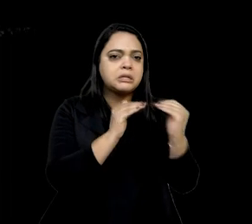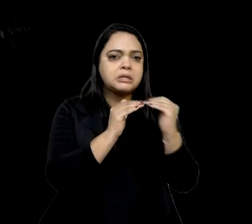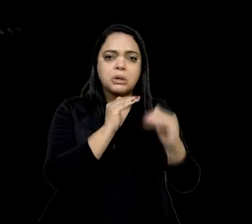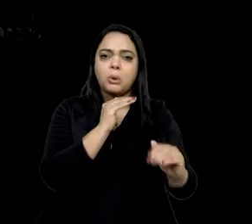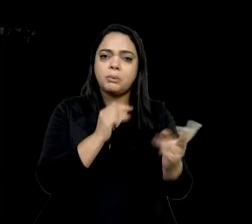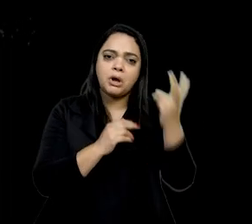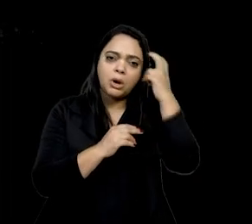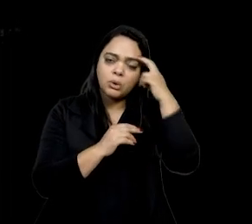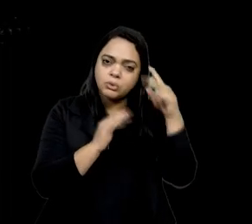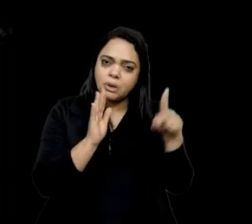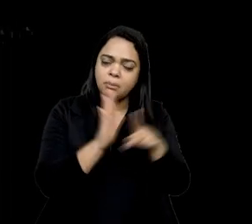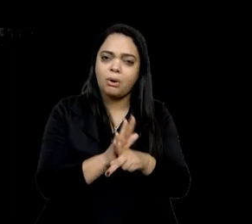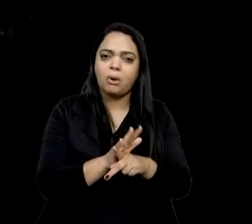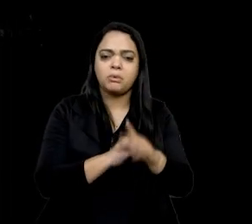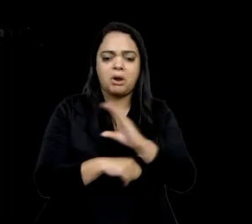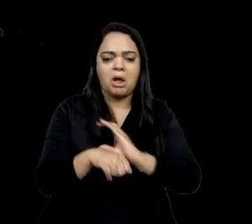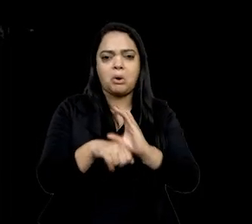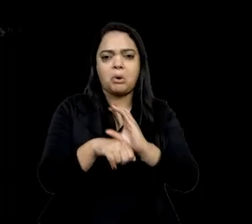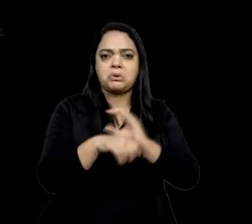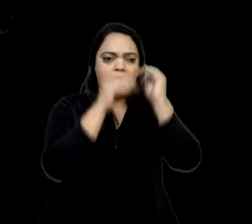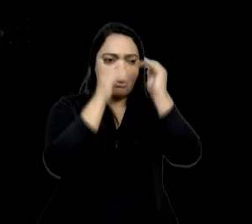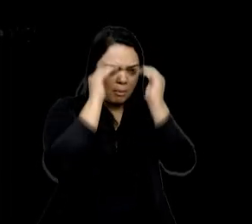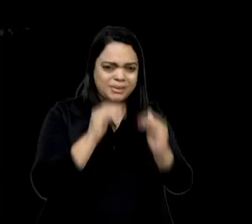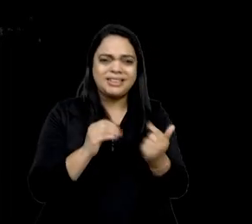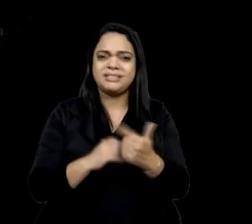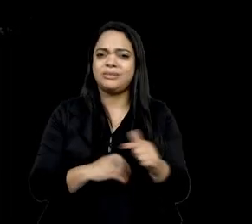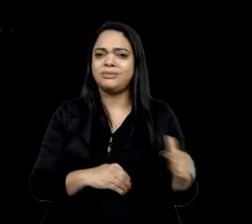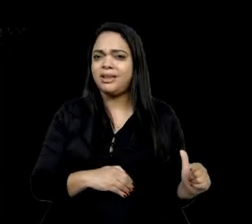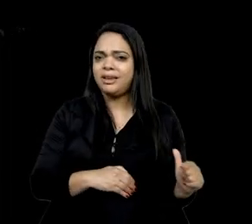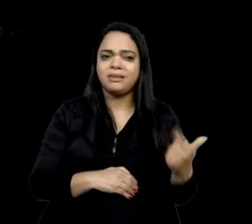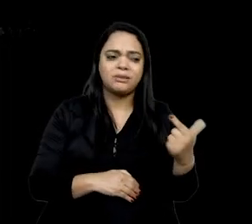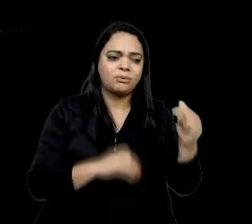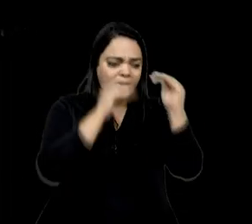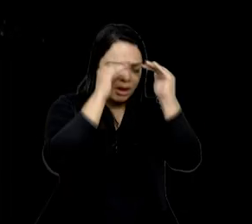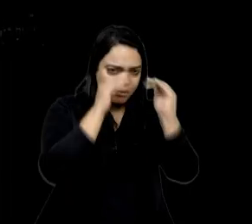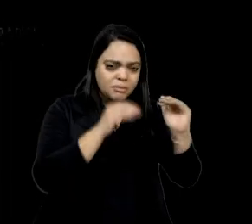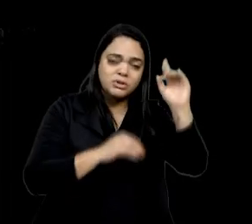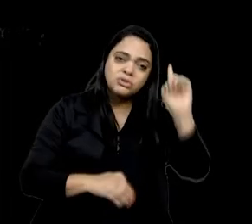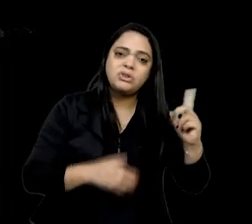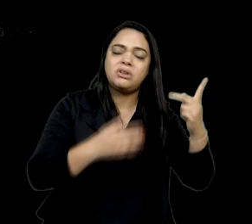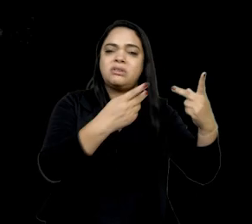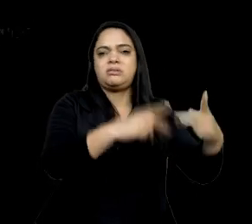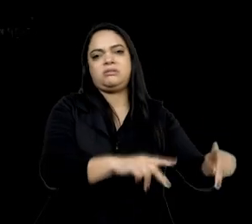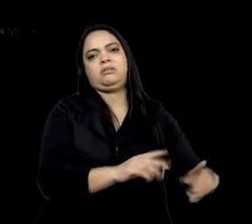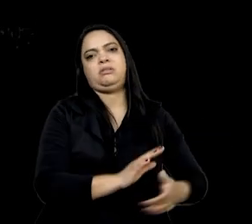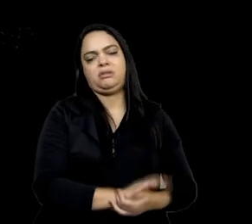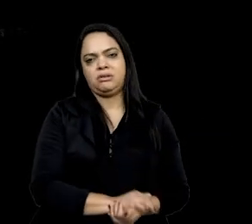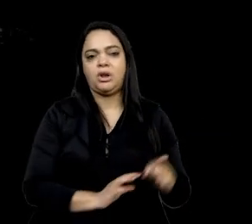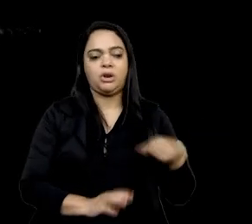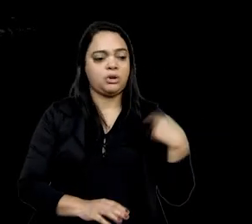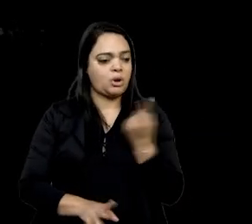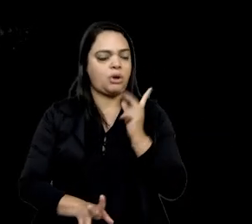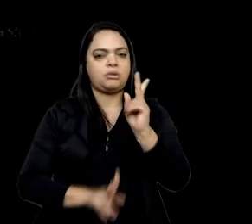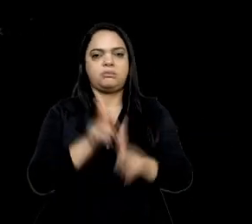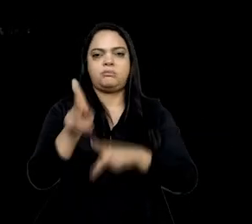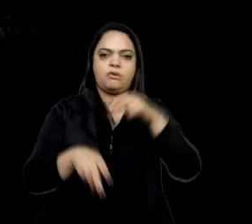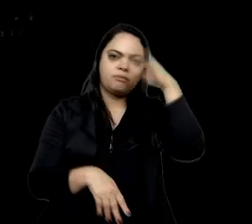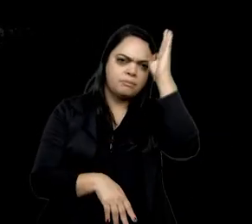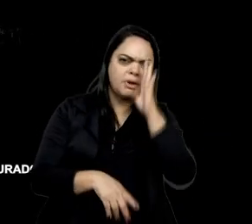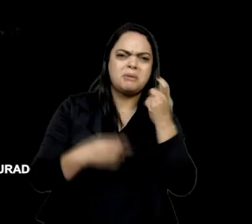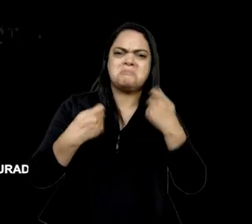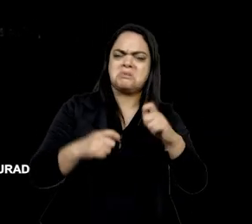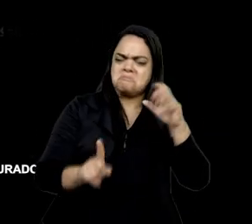cumprida, não está a respeito à diversidade étnica e cultural. E eu acho que nós, como brasileiros, temos sim que pressionar o